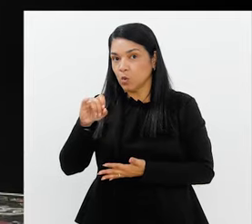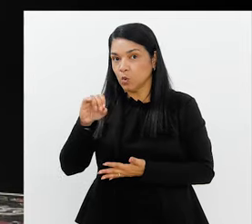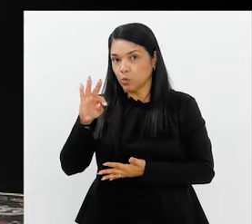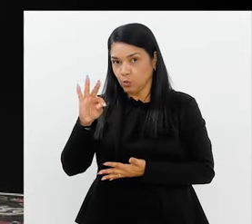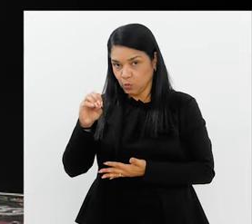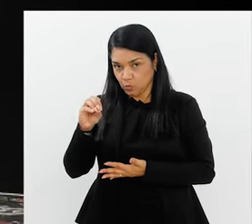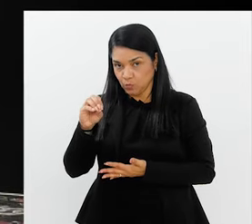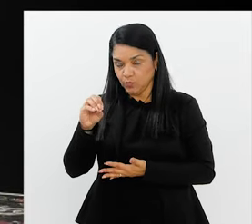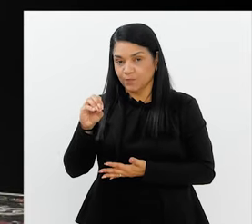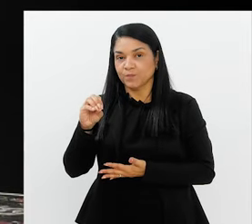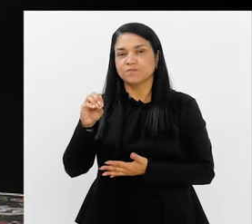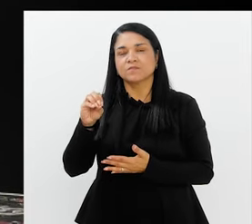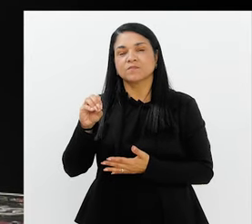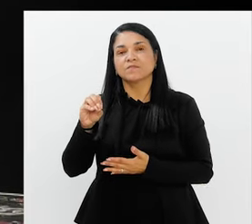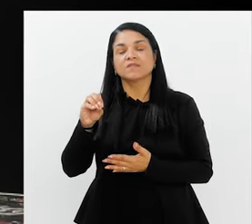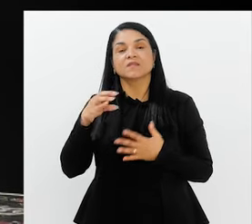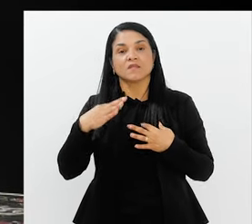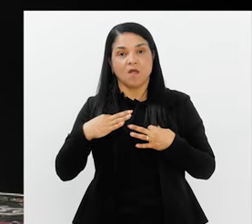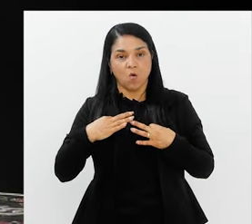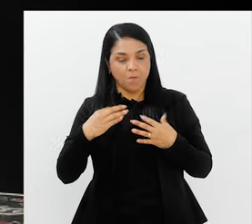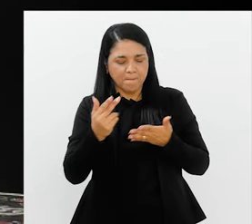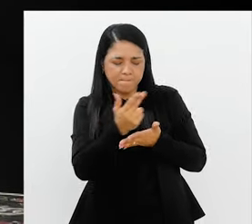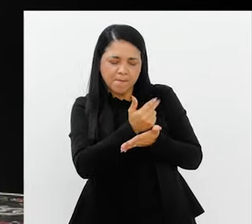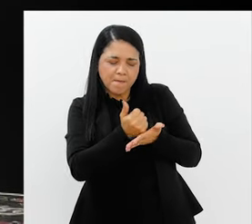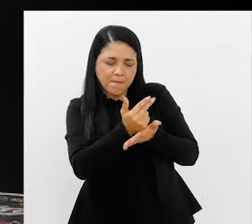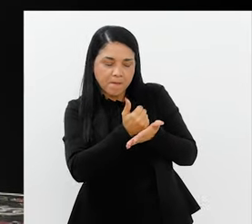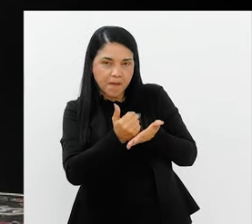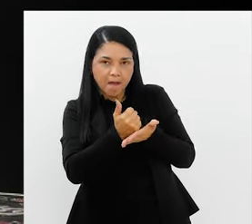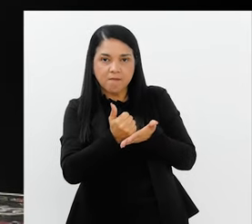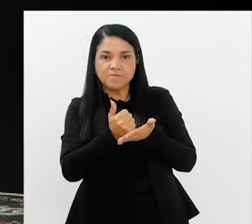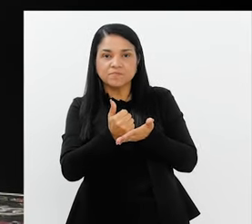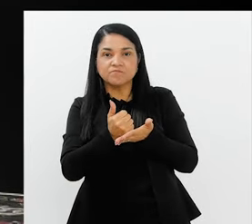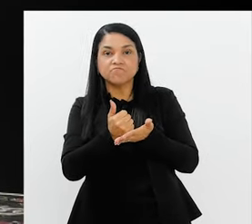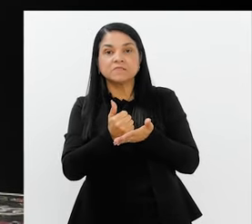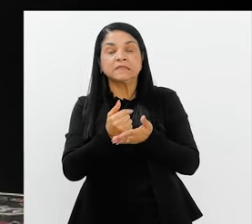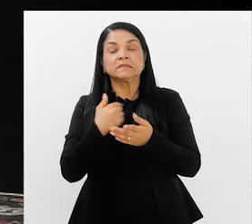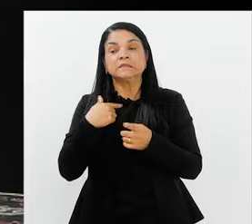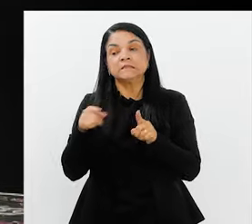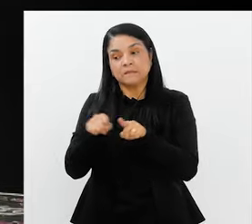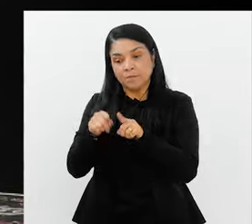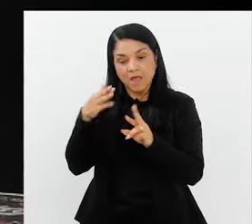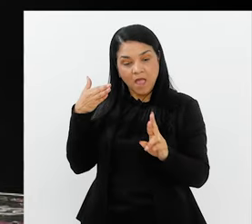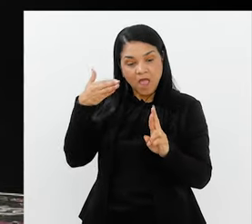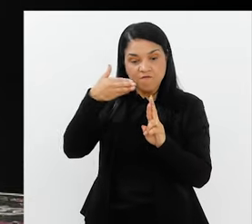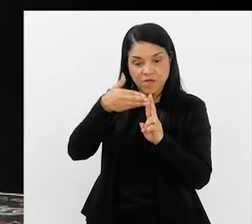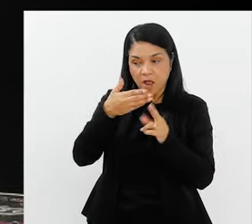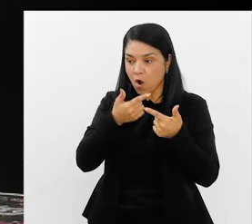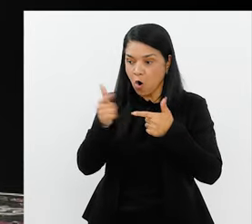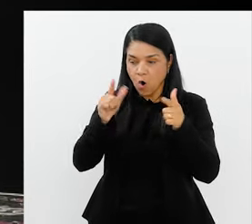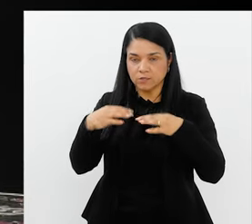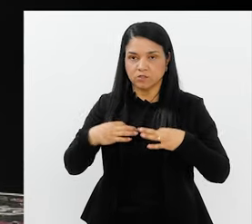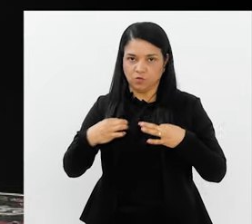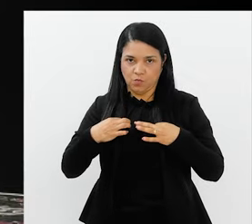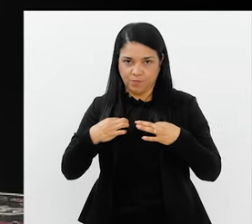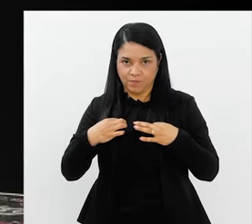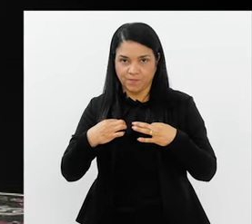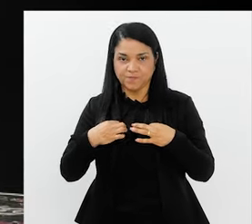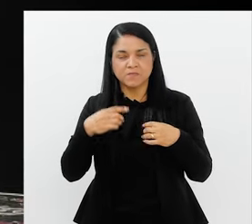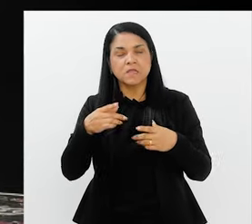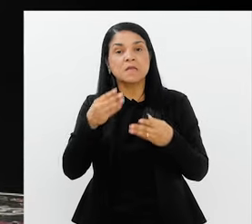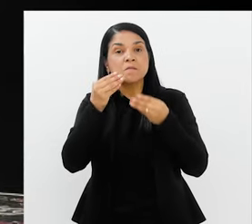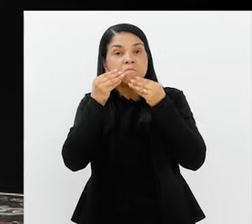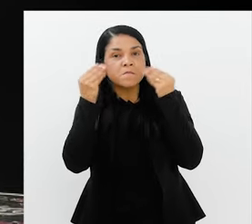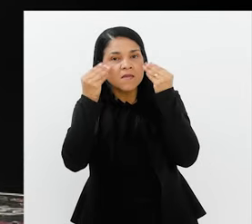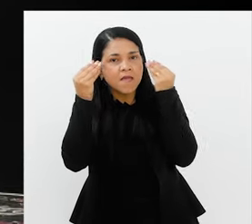piloto, que o pessoal costuma chamar de piloto, o piloto da fantasia que a gente faz, que é a primeira peça, serve de referência para as outras. Com